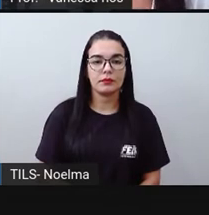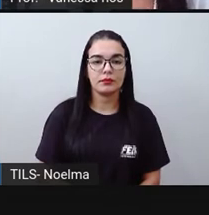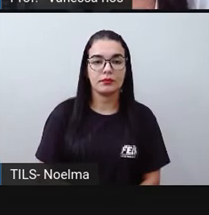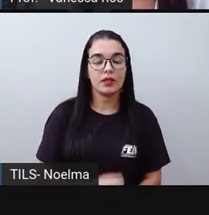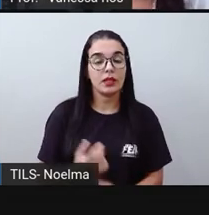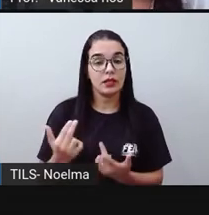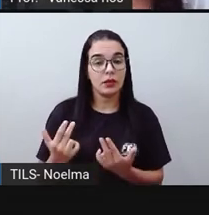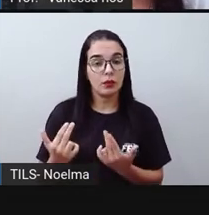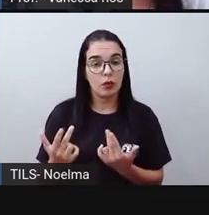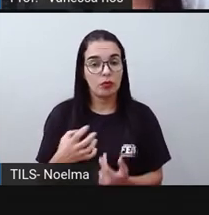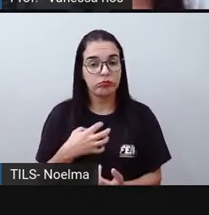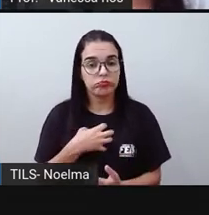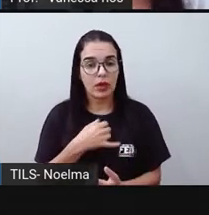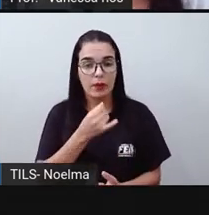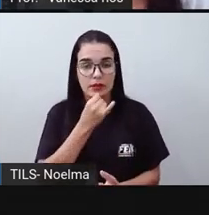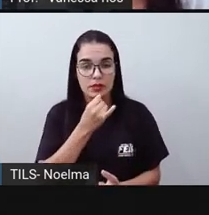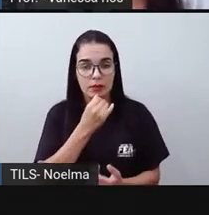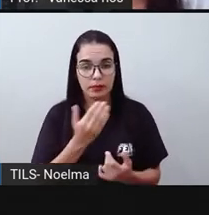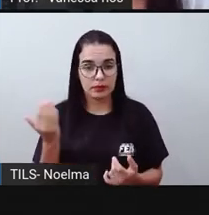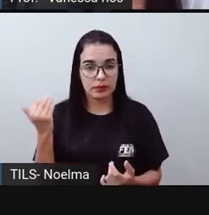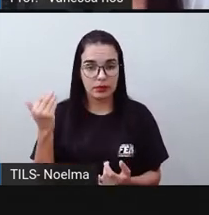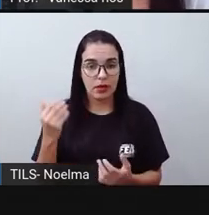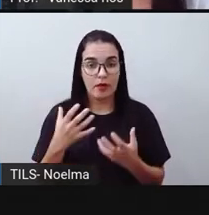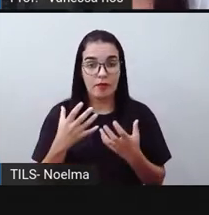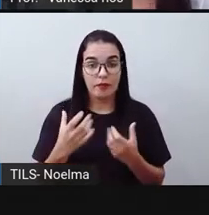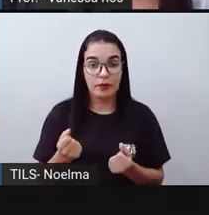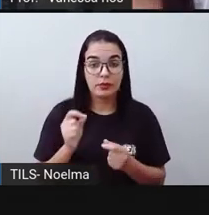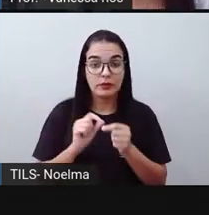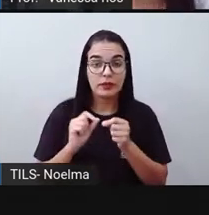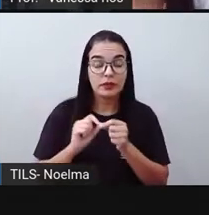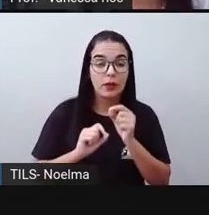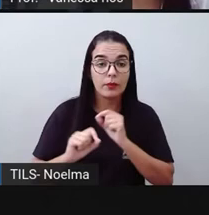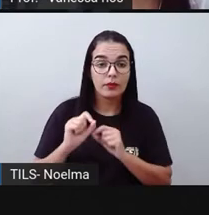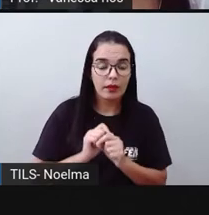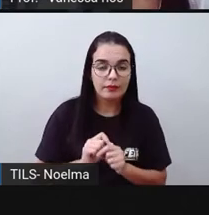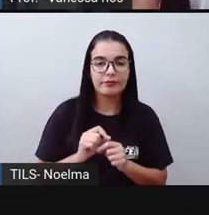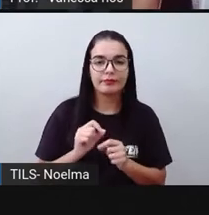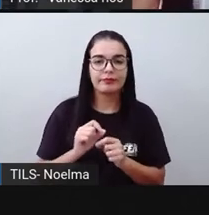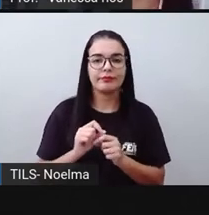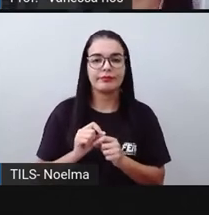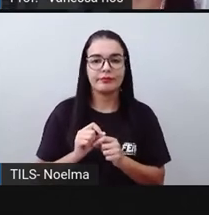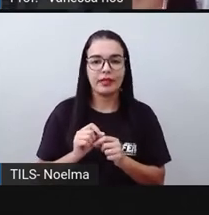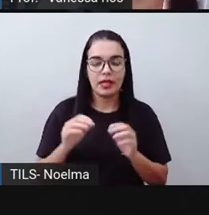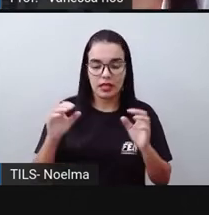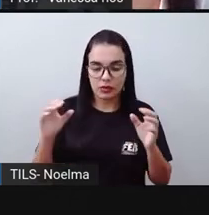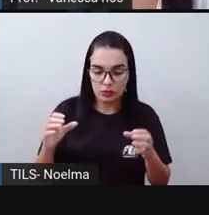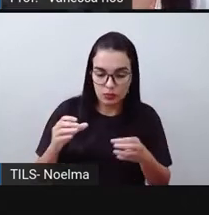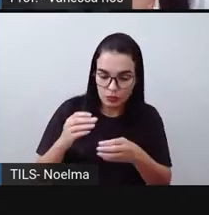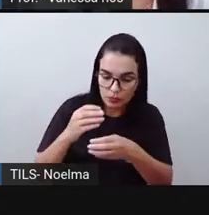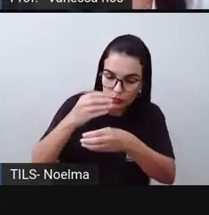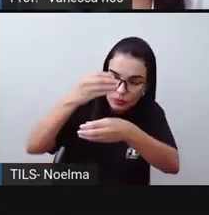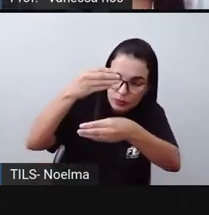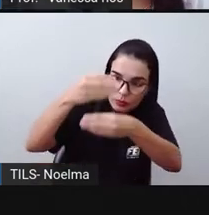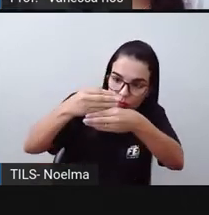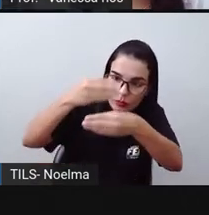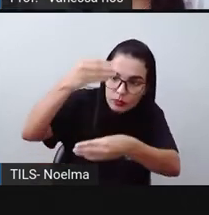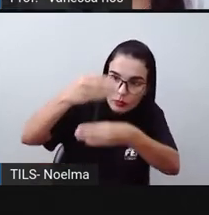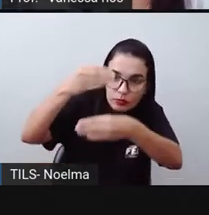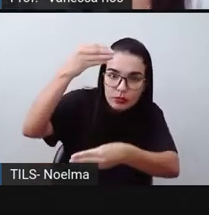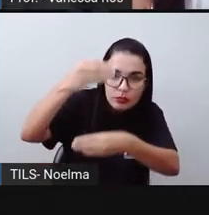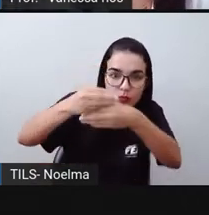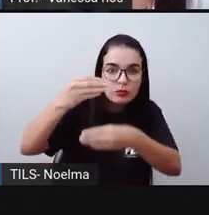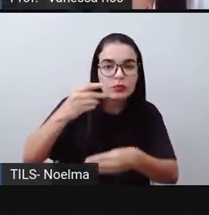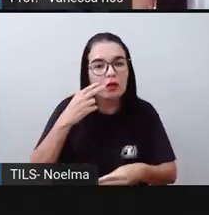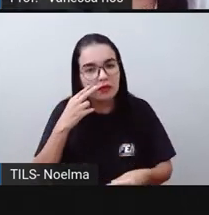aí, da mesma forma que no exemplo anterior, nós vamos armar a operação. Observando aí, ó, unidade embaixo de